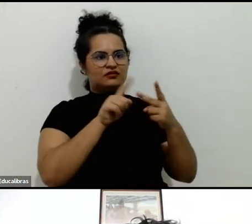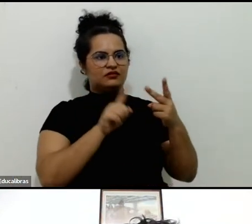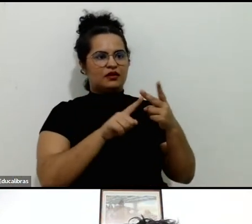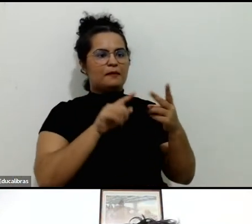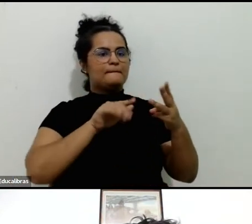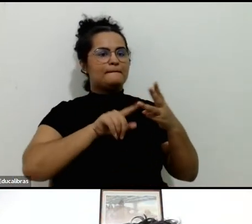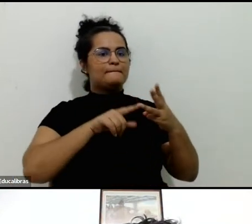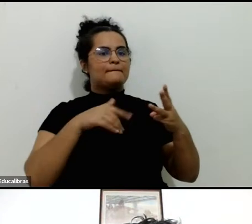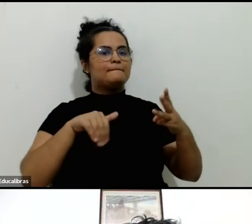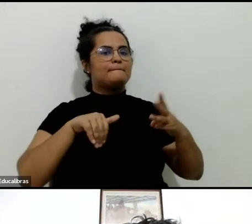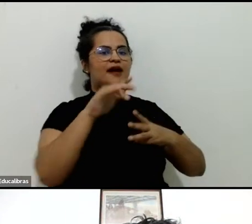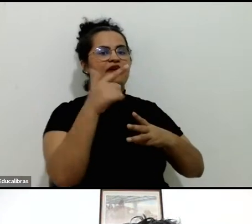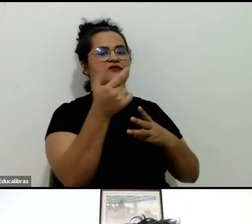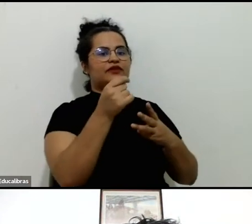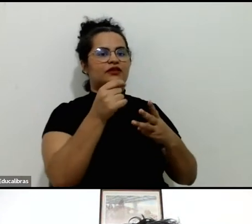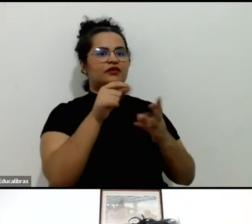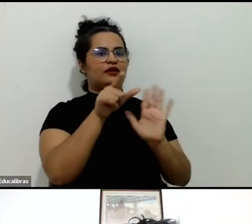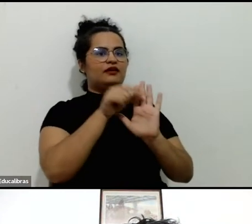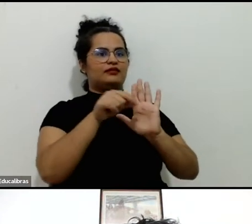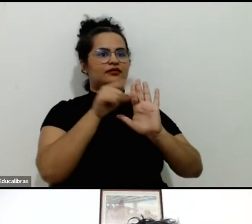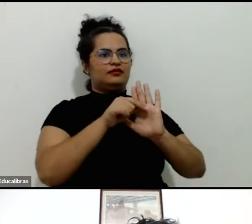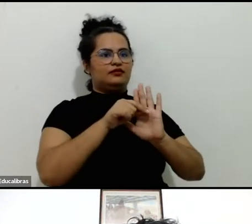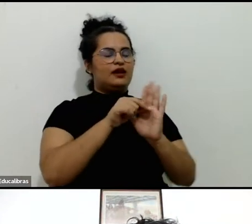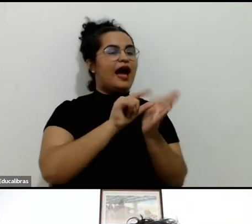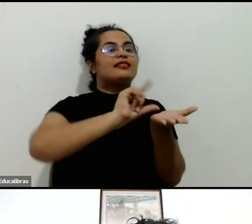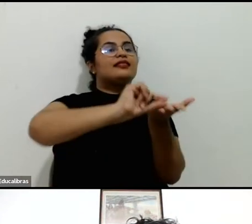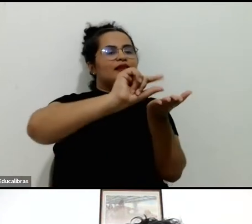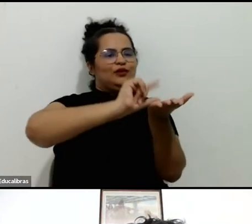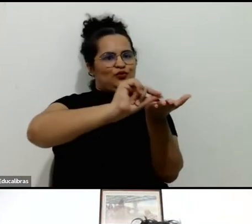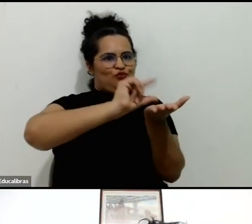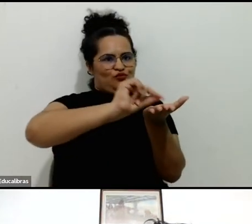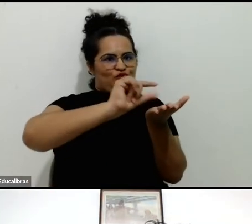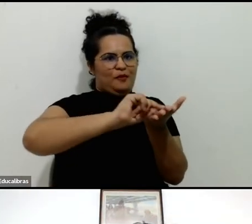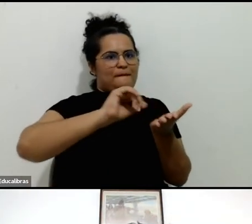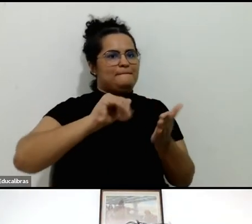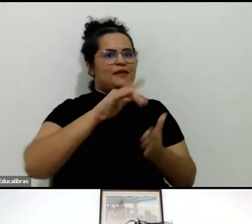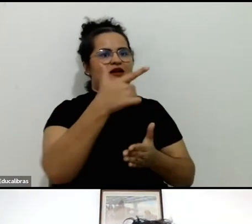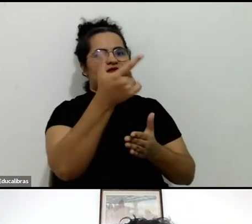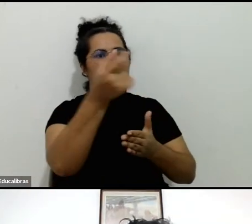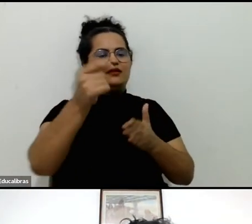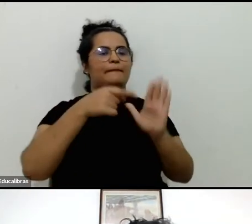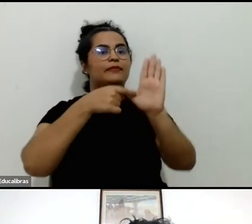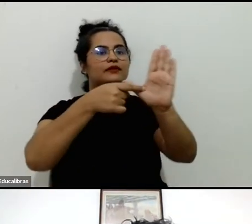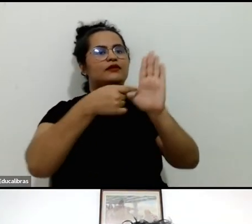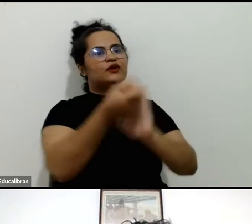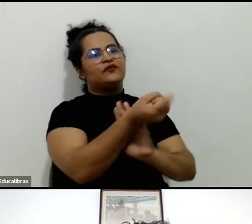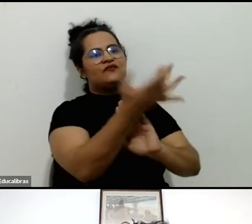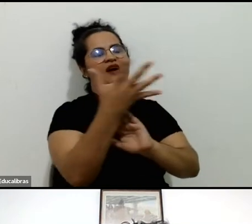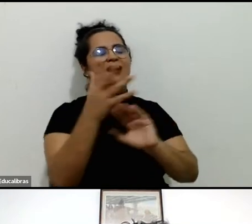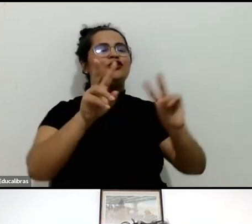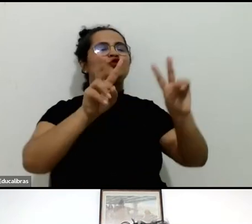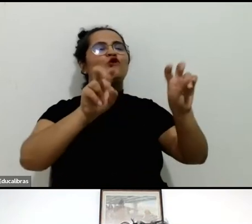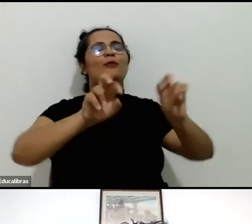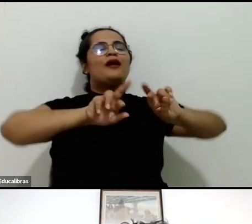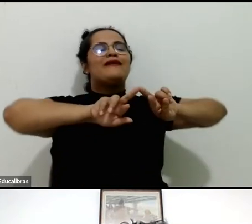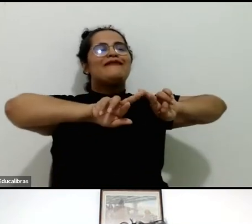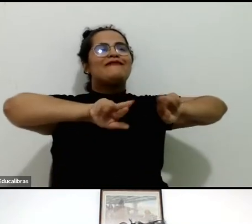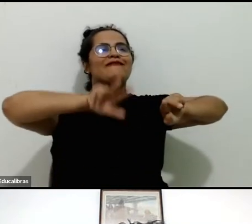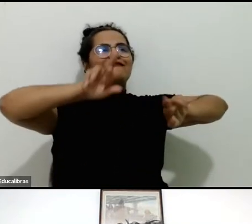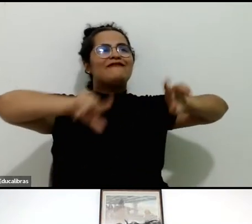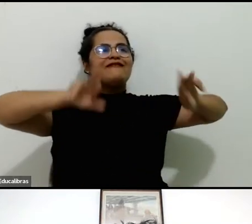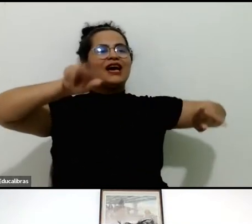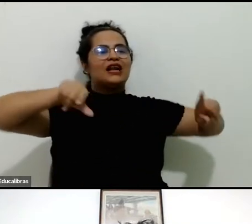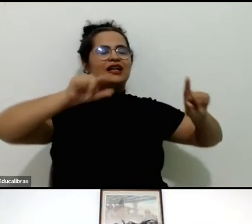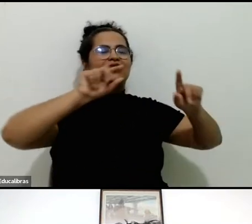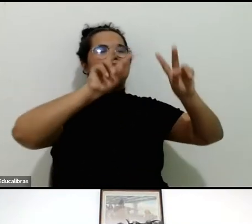indexados e realizados mais de 100 apresentações em todo o mundo sobre uma variedade de